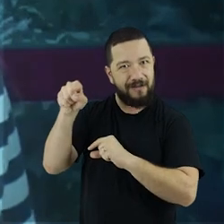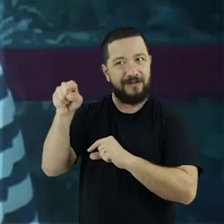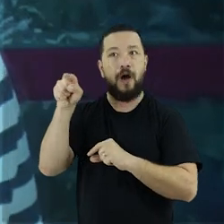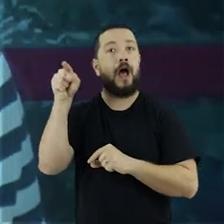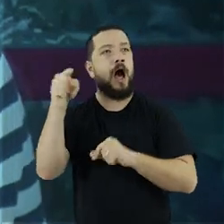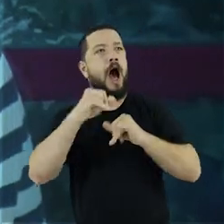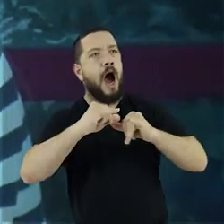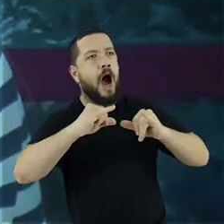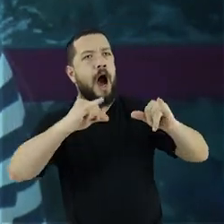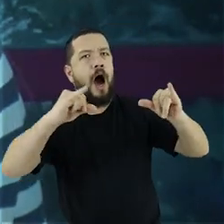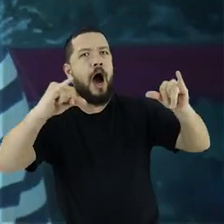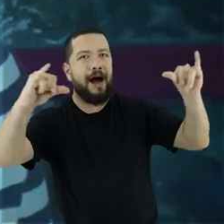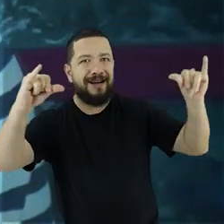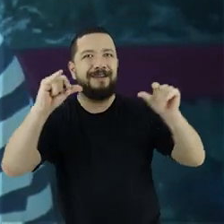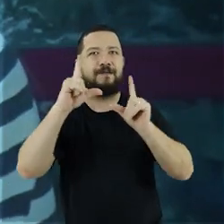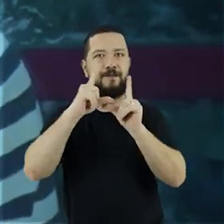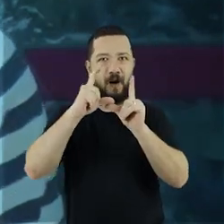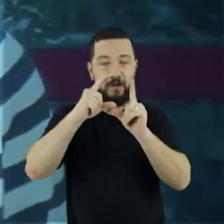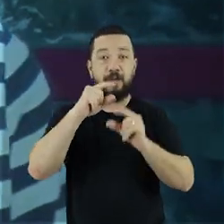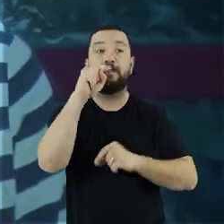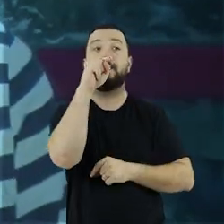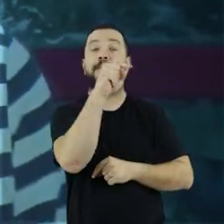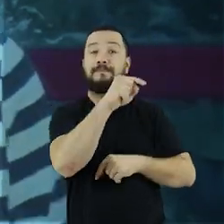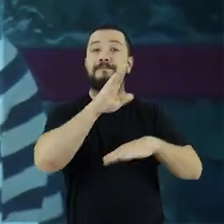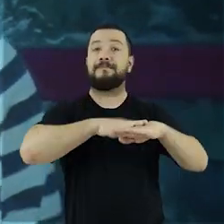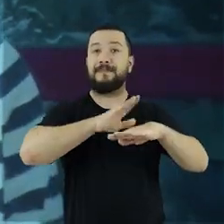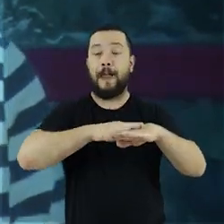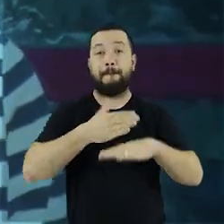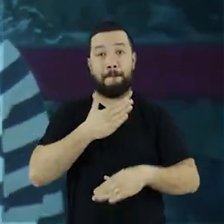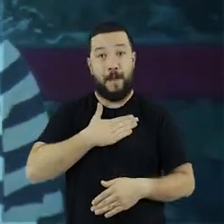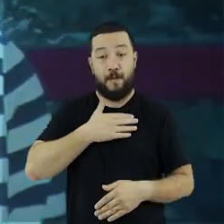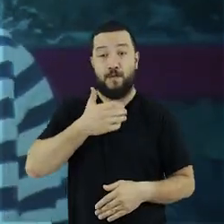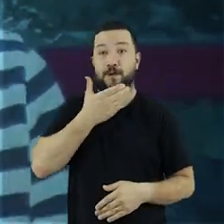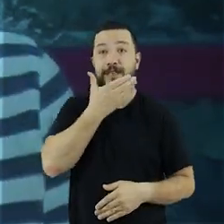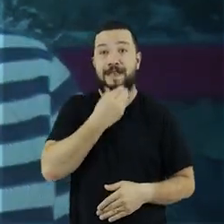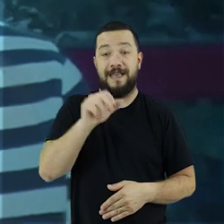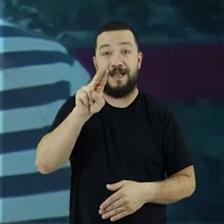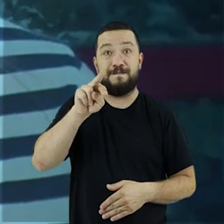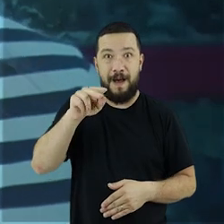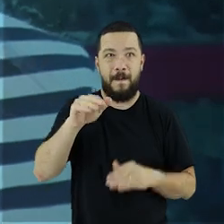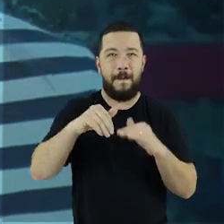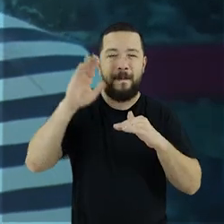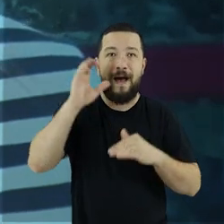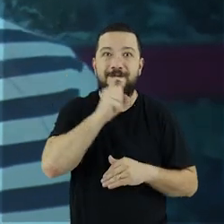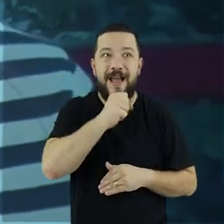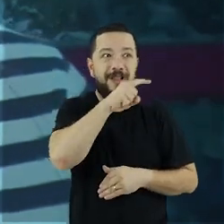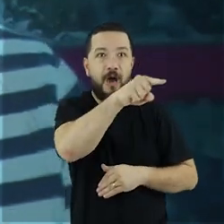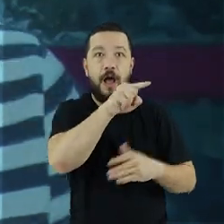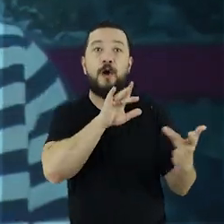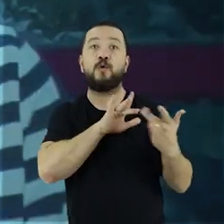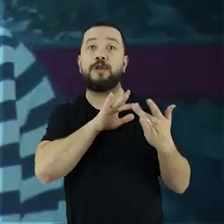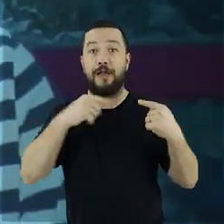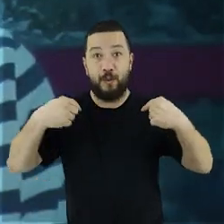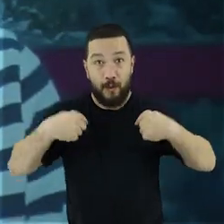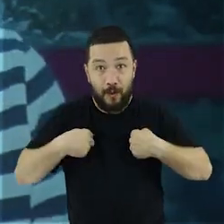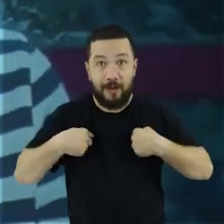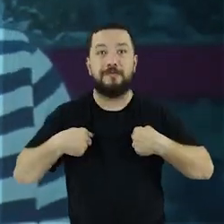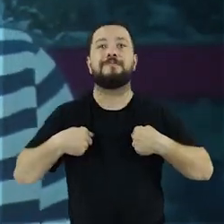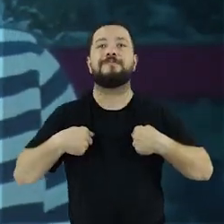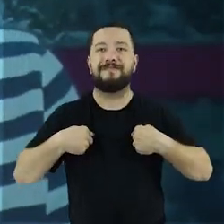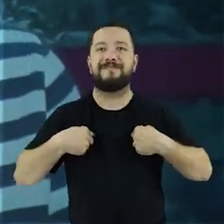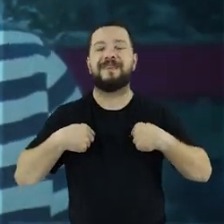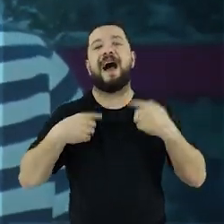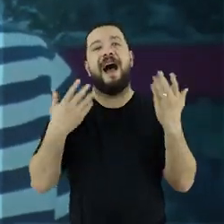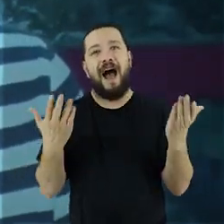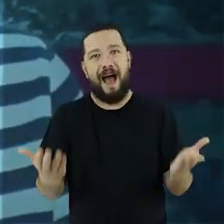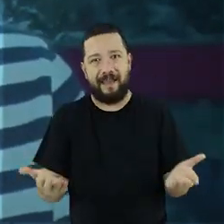e as minhas fotos e meu irmão mais velho entrou em contato comigo. E tudo que ele